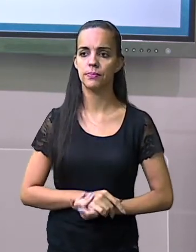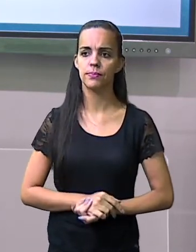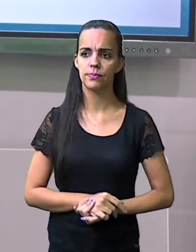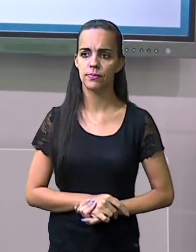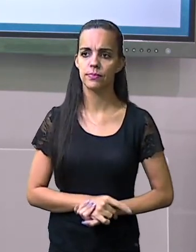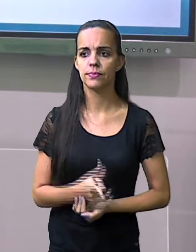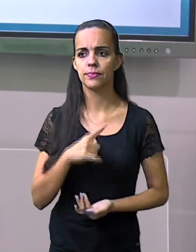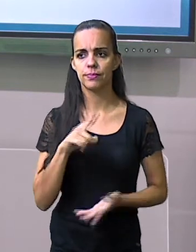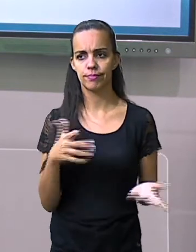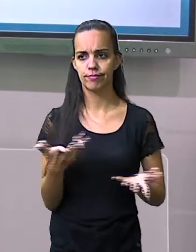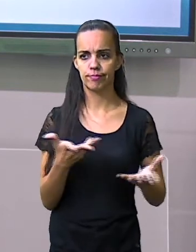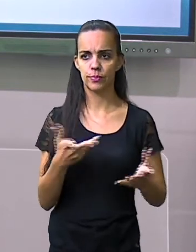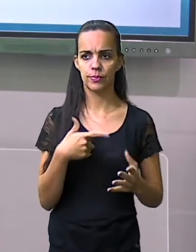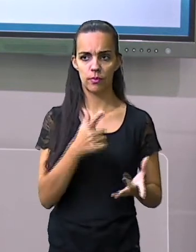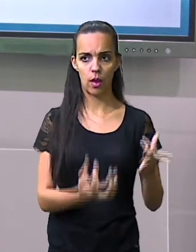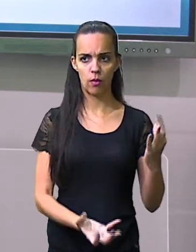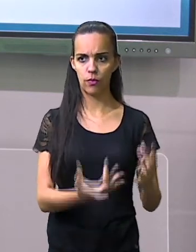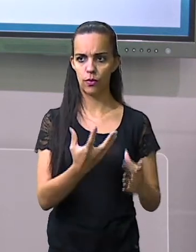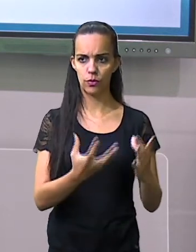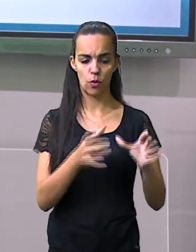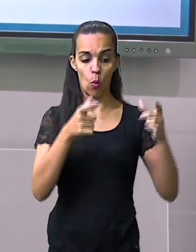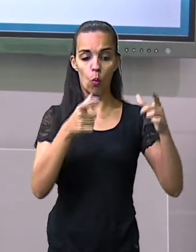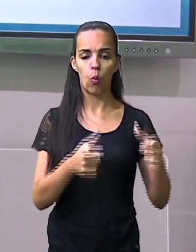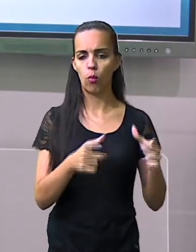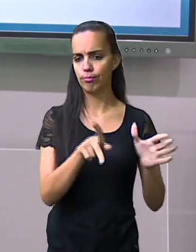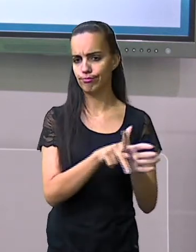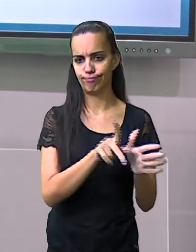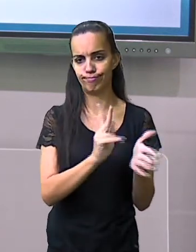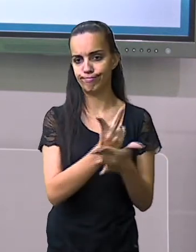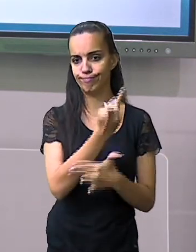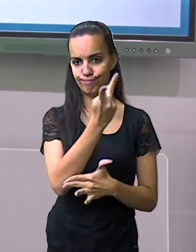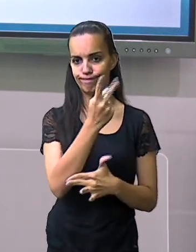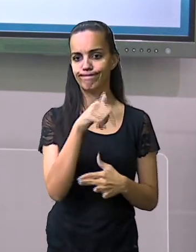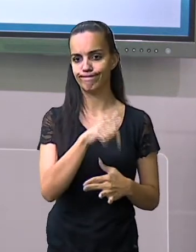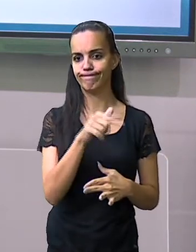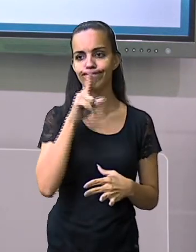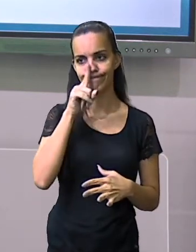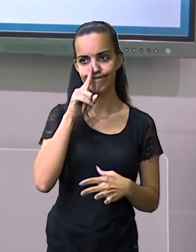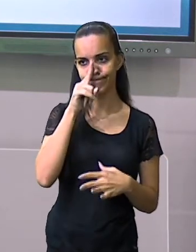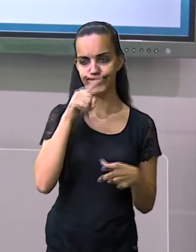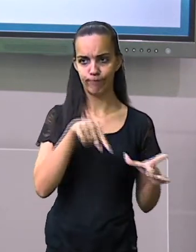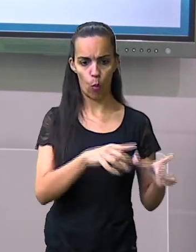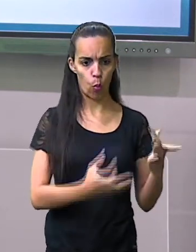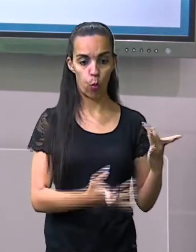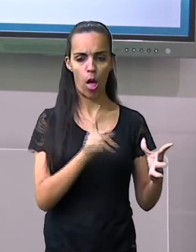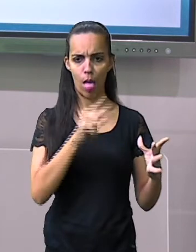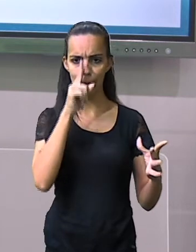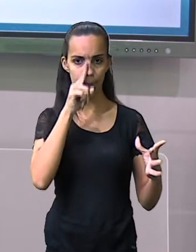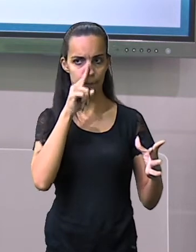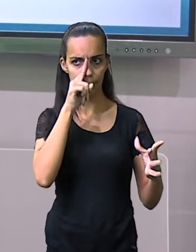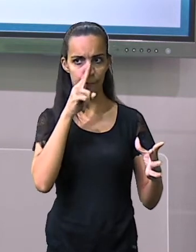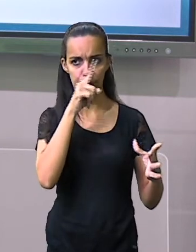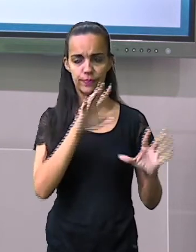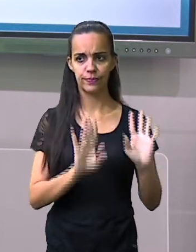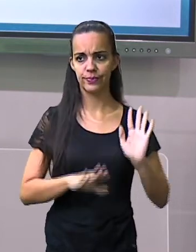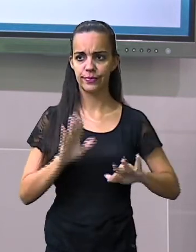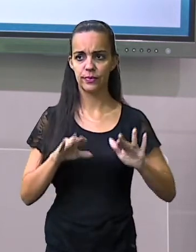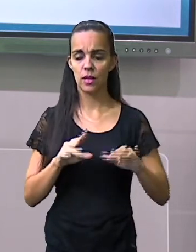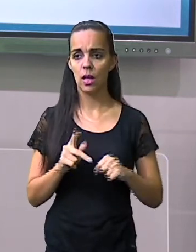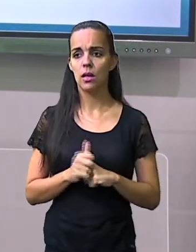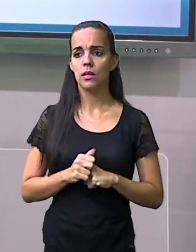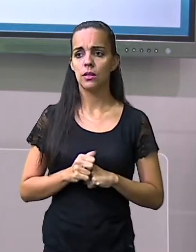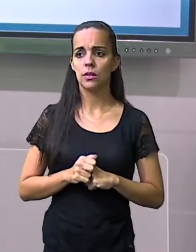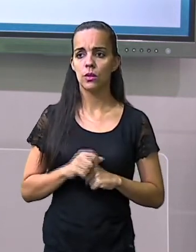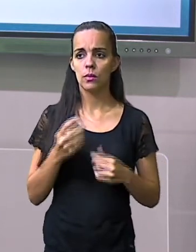Aqui no caso, o fogo é a fonte. Ele sempre vai representar um perigo, independente